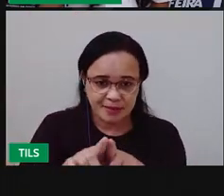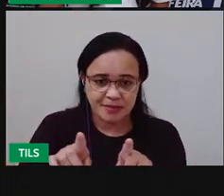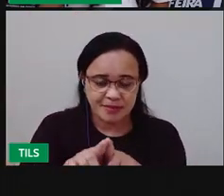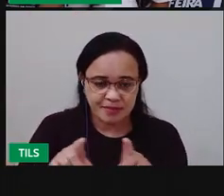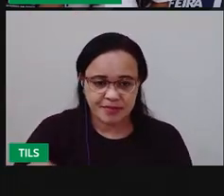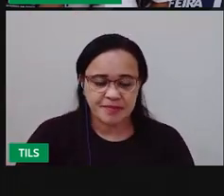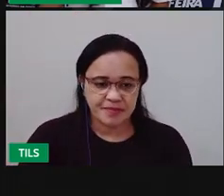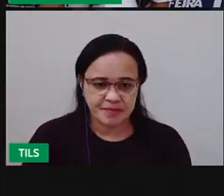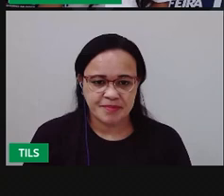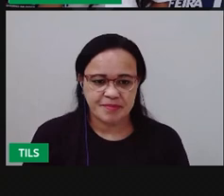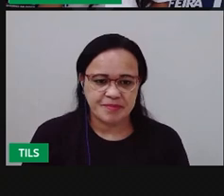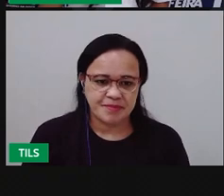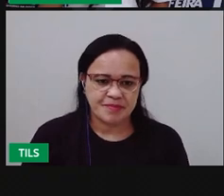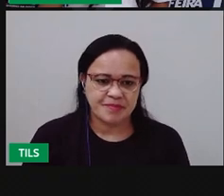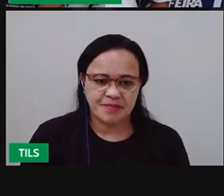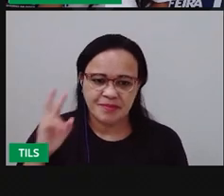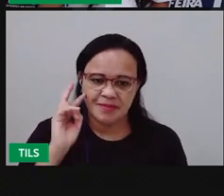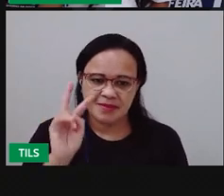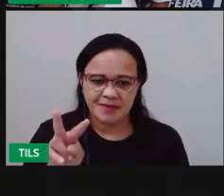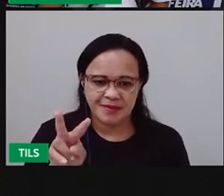Olha a galinha aqui.